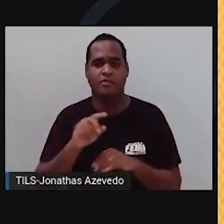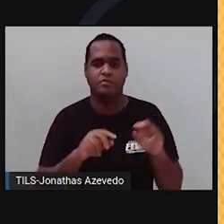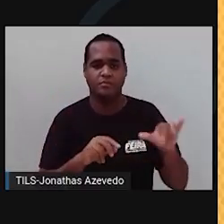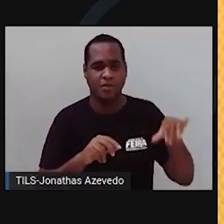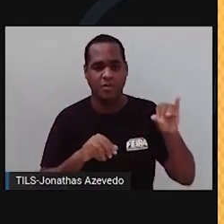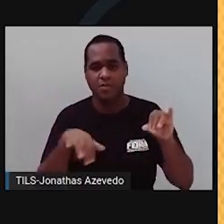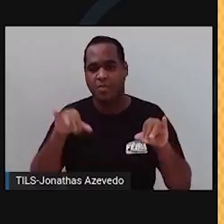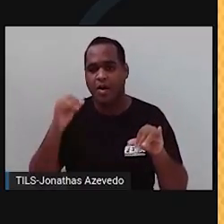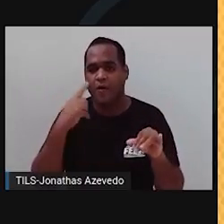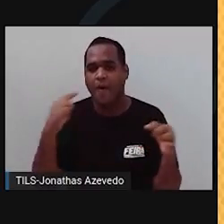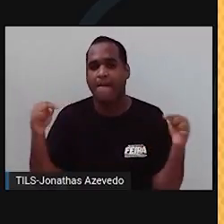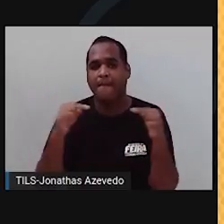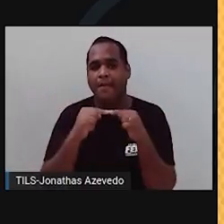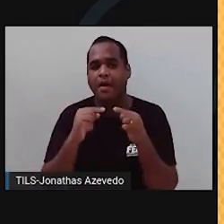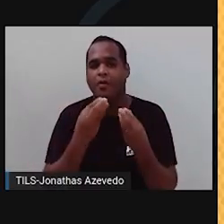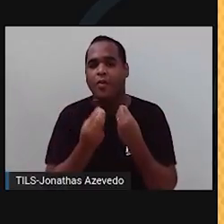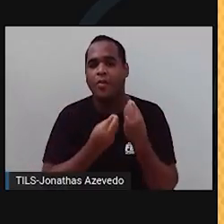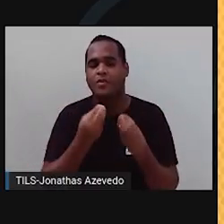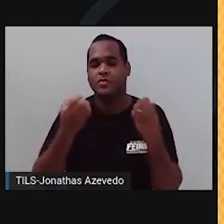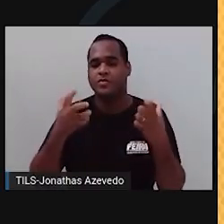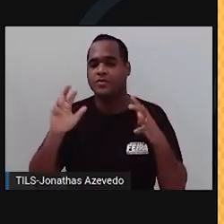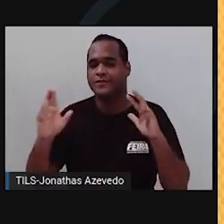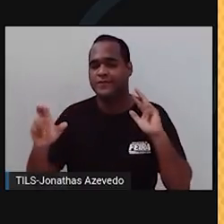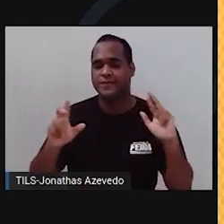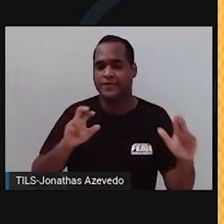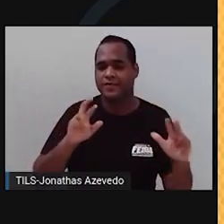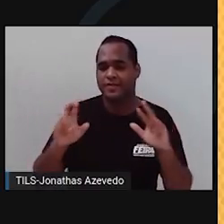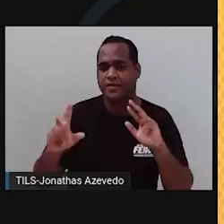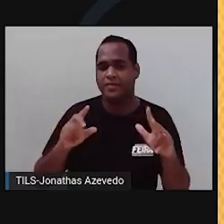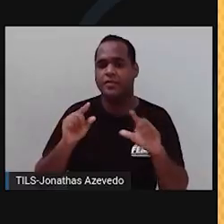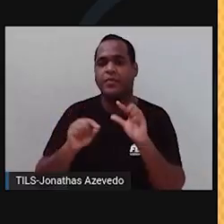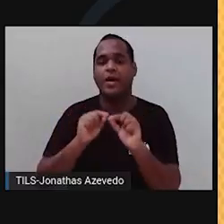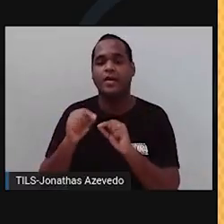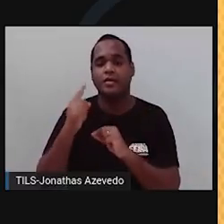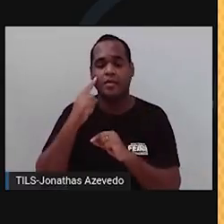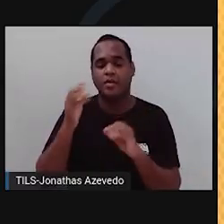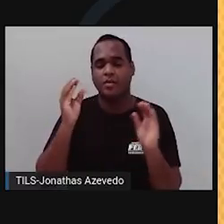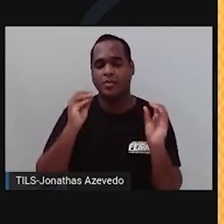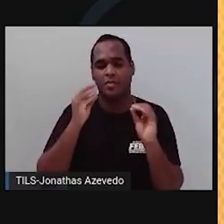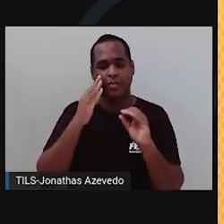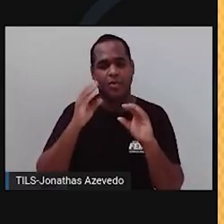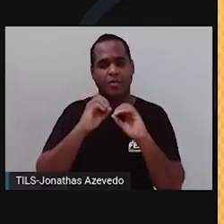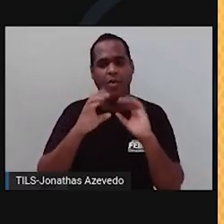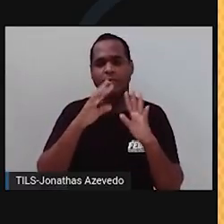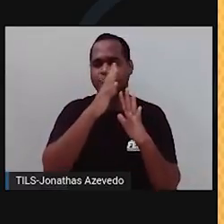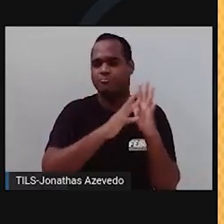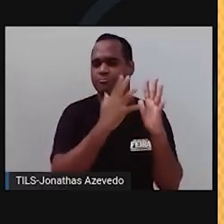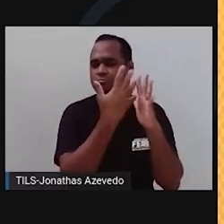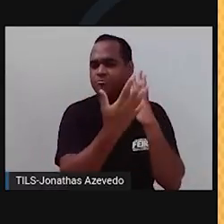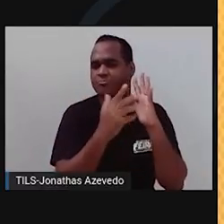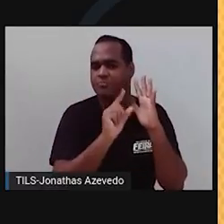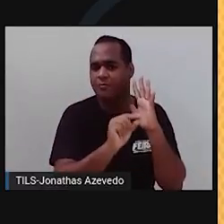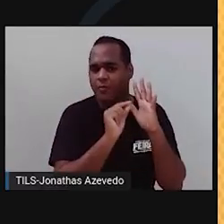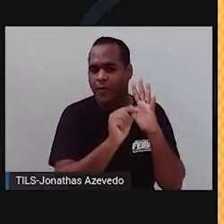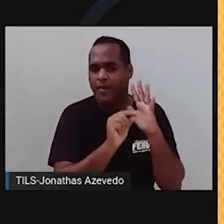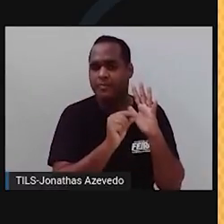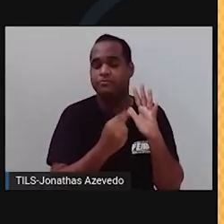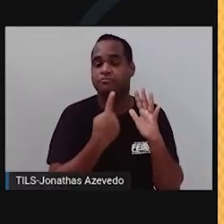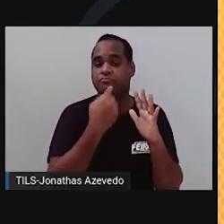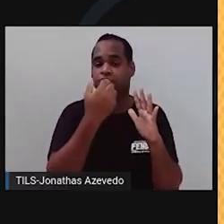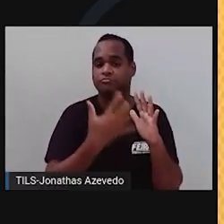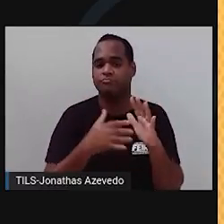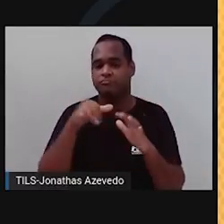Para ver como os alelos são distribuídos entre os seus descendentes, podemos usar o diagrama de Punnett, colocando os diferentes alelos dos